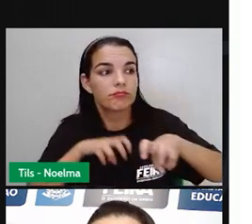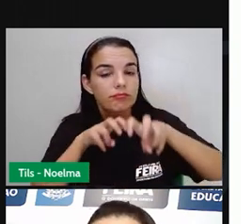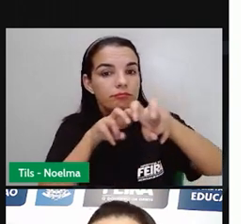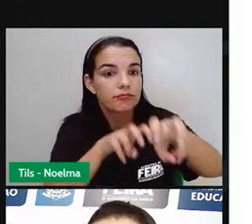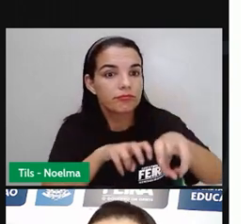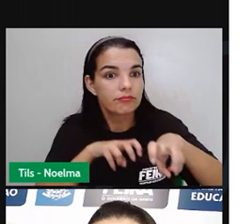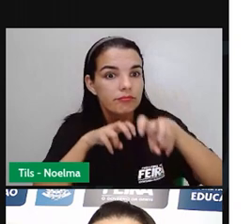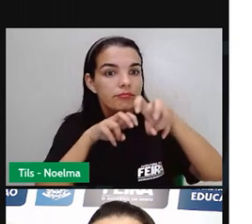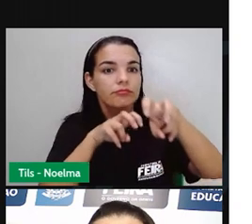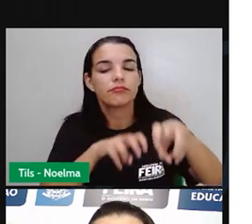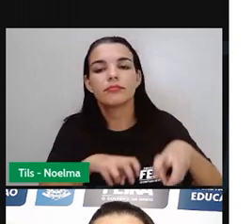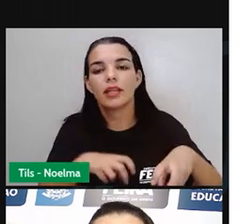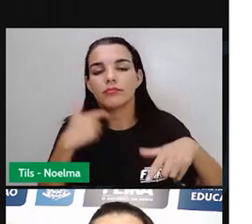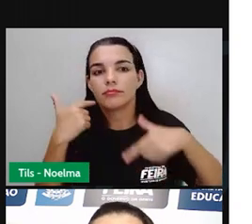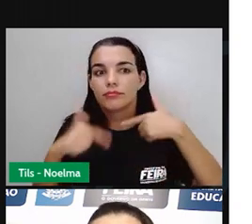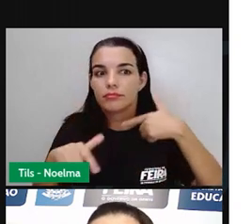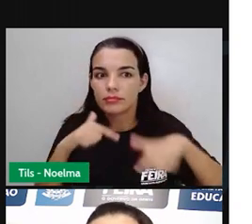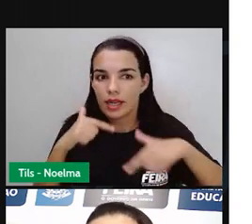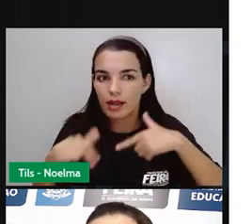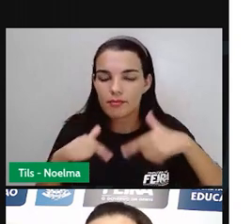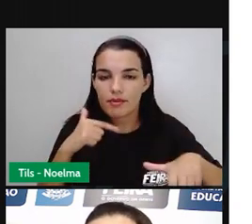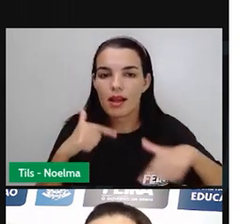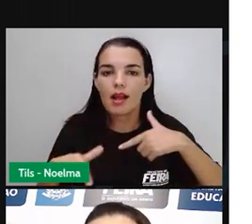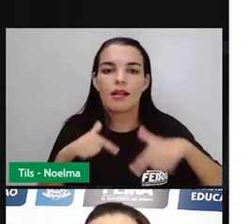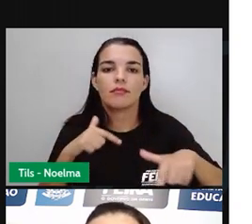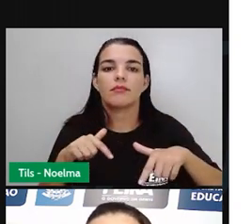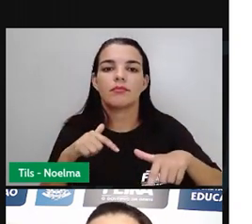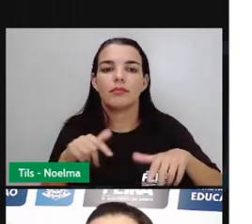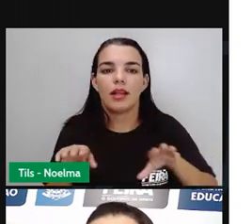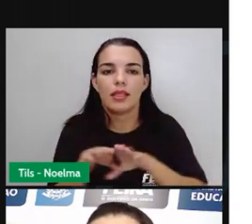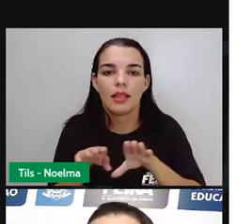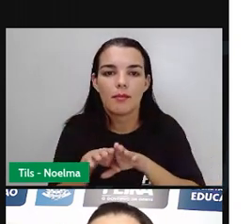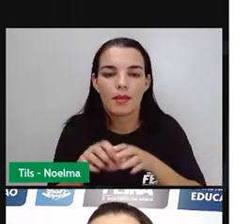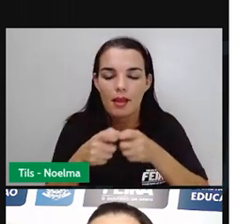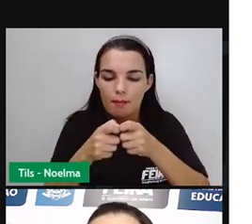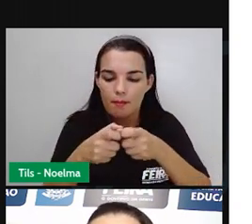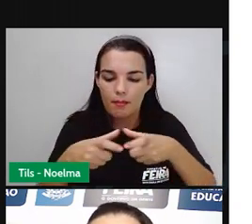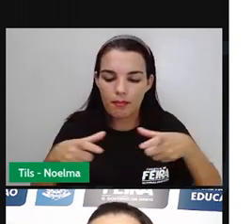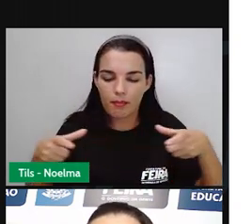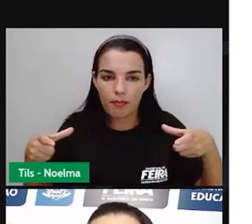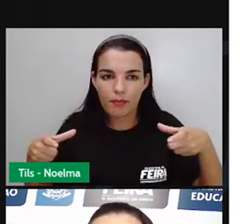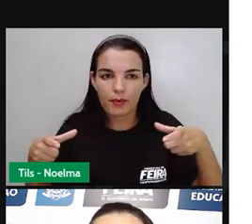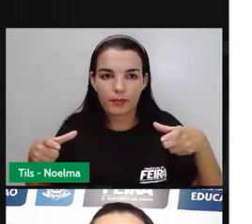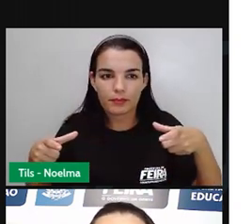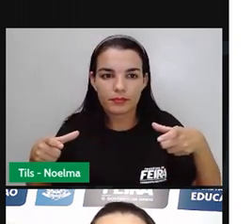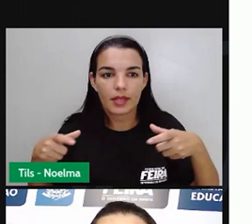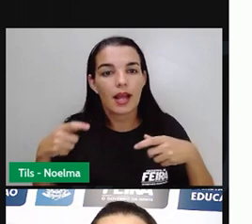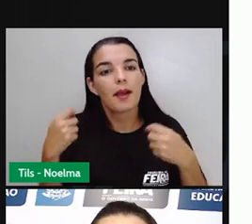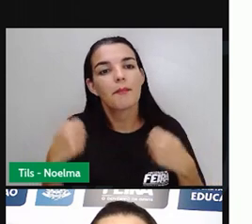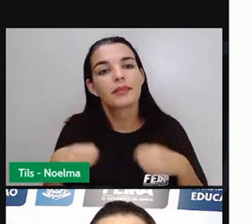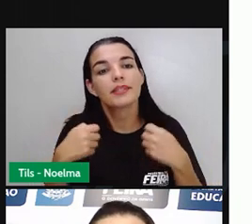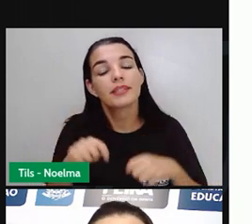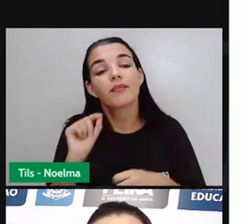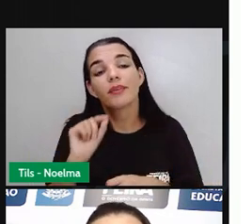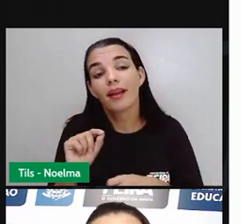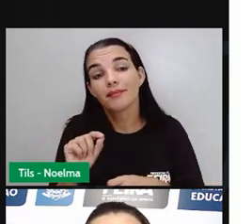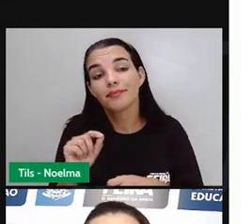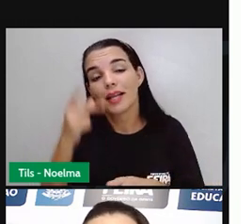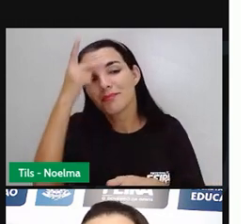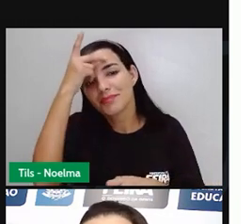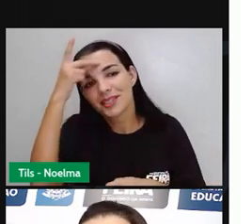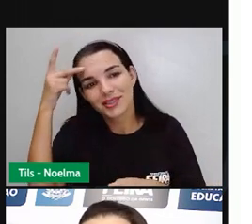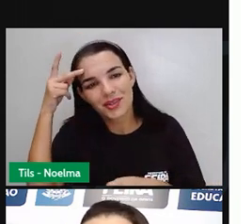criação das colônias estimulou o trabalho rural e, com isso, necessitava-se de quê? Mão de obra.